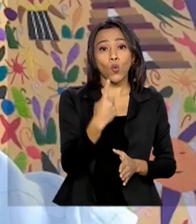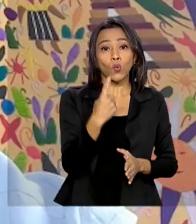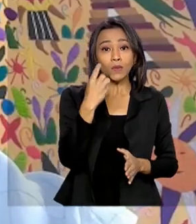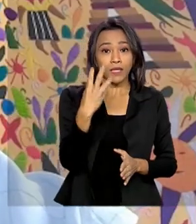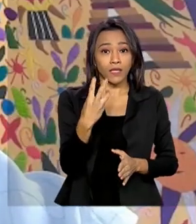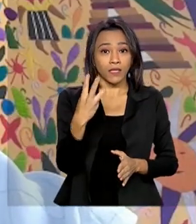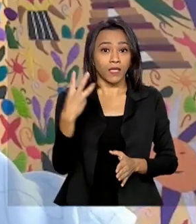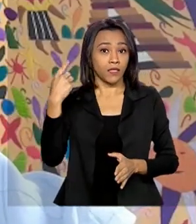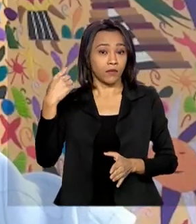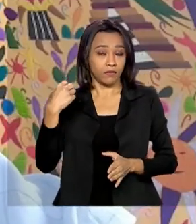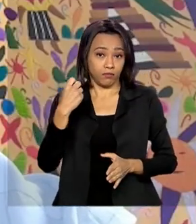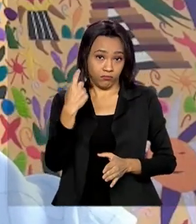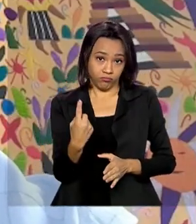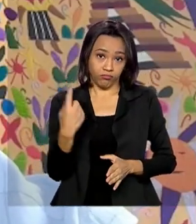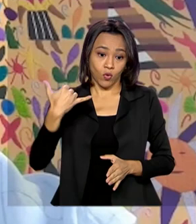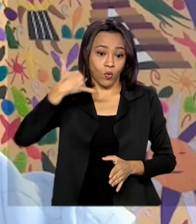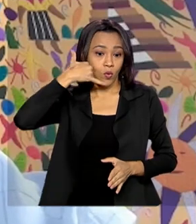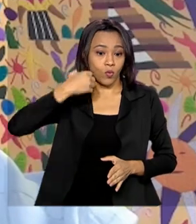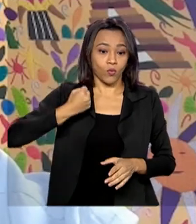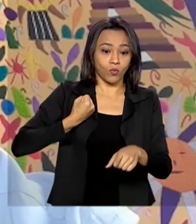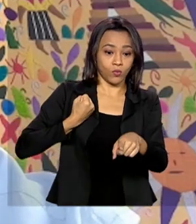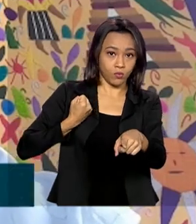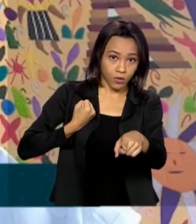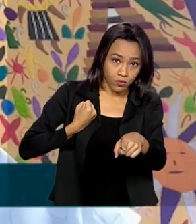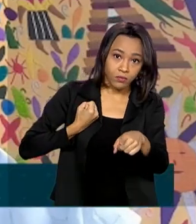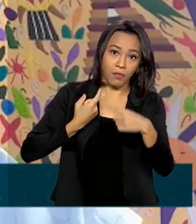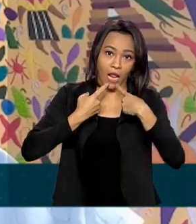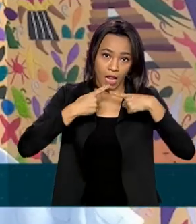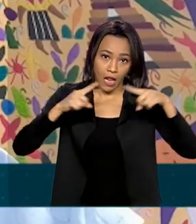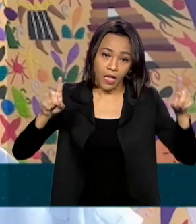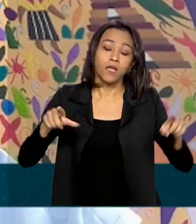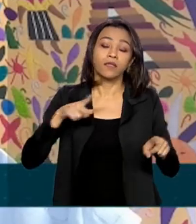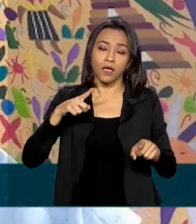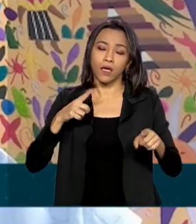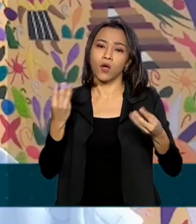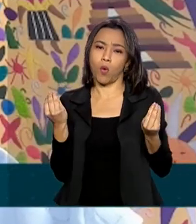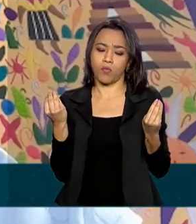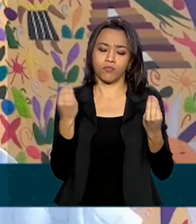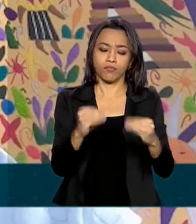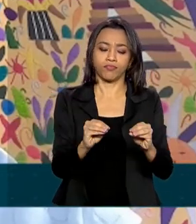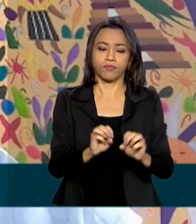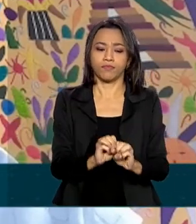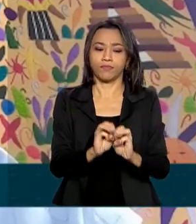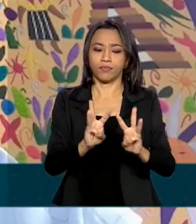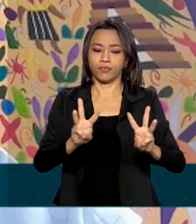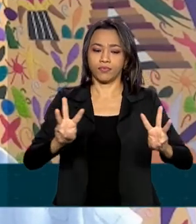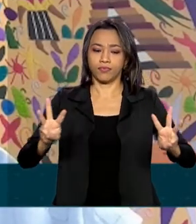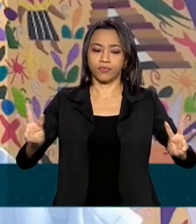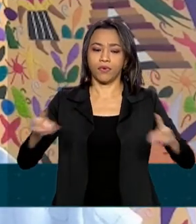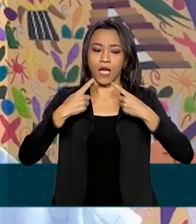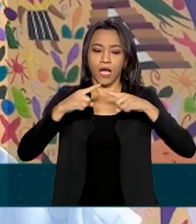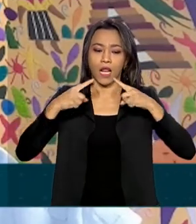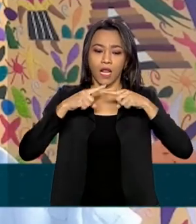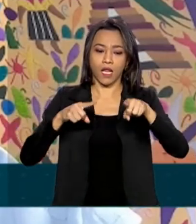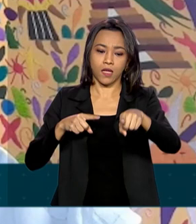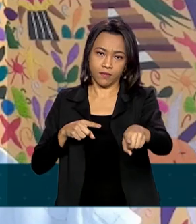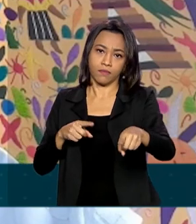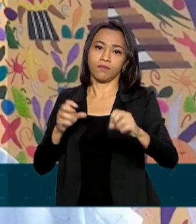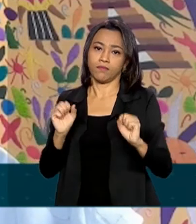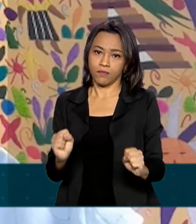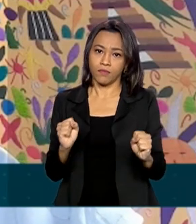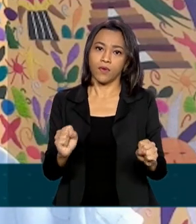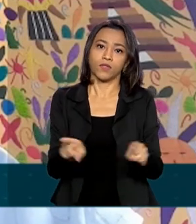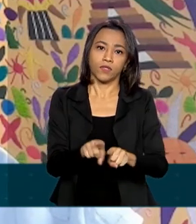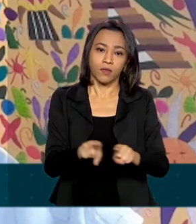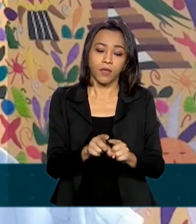Também é possível registrar reclamações em nosso site, que é www.anatel.gov.br.com.br.